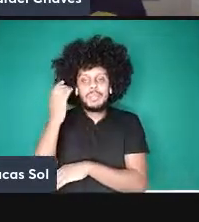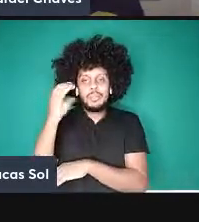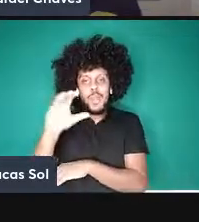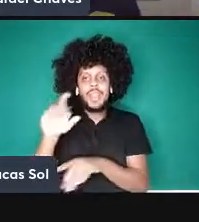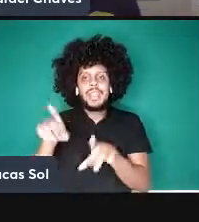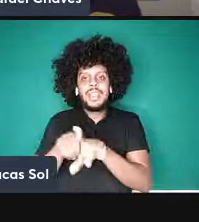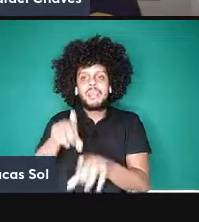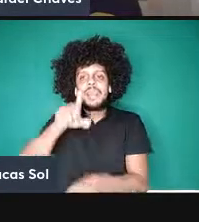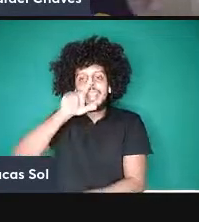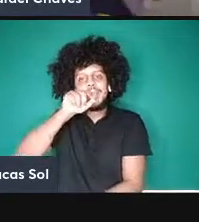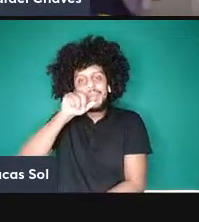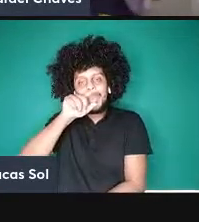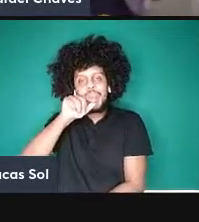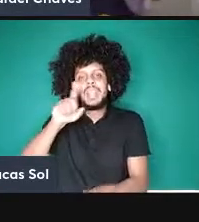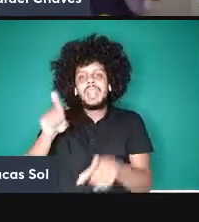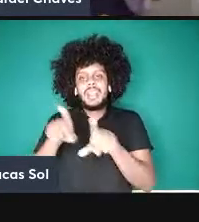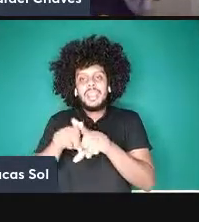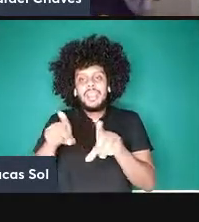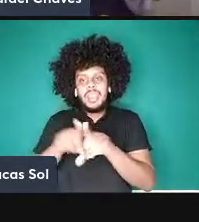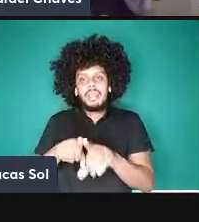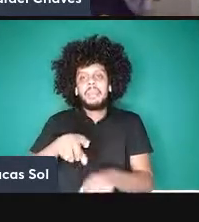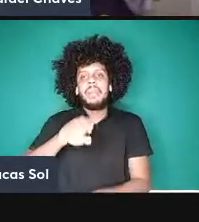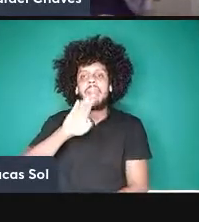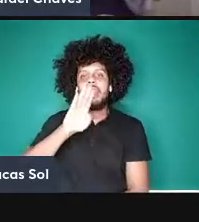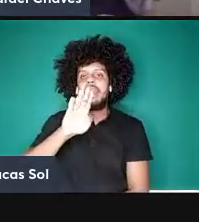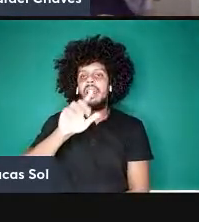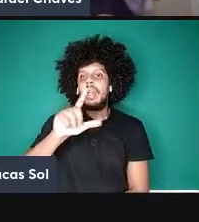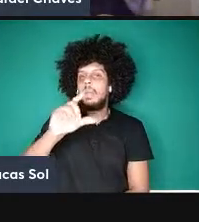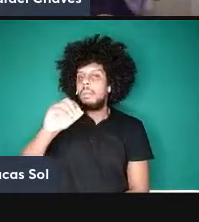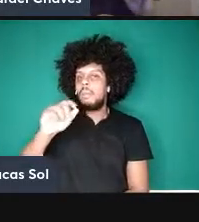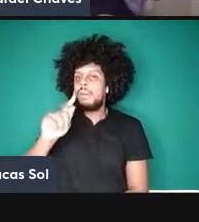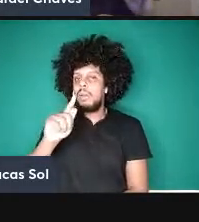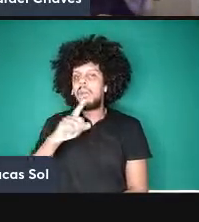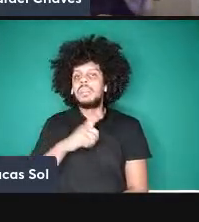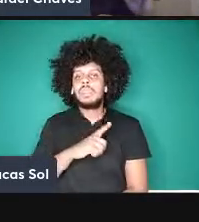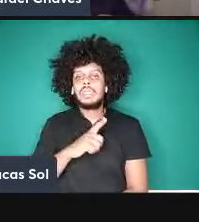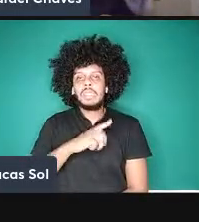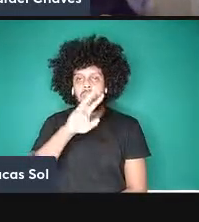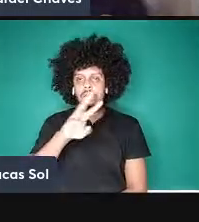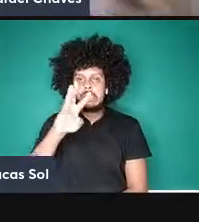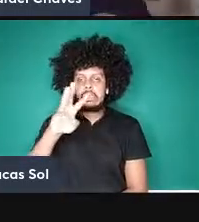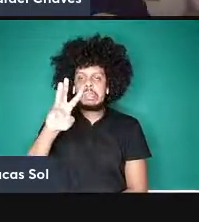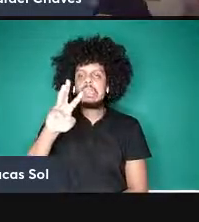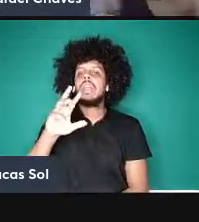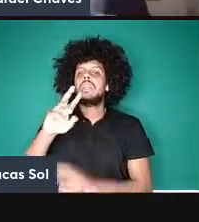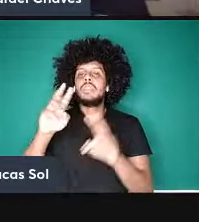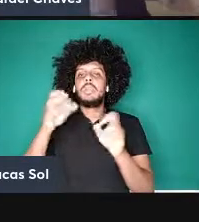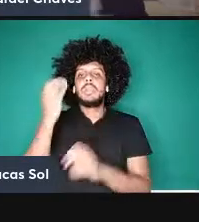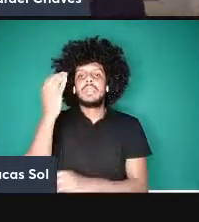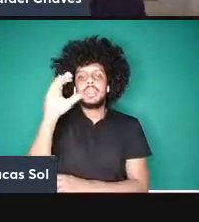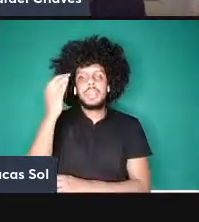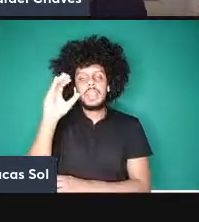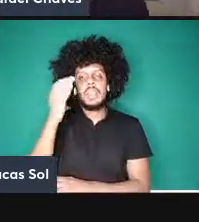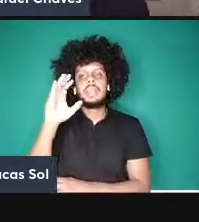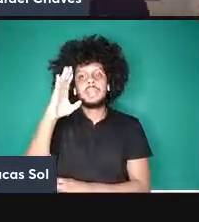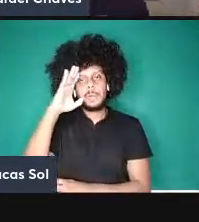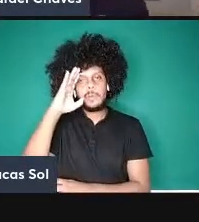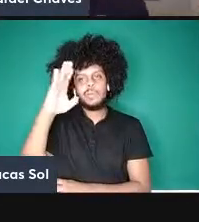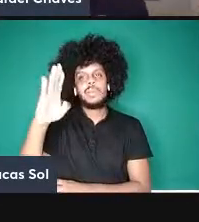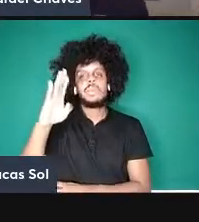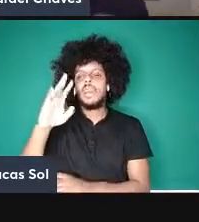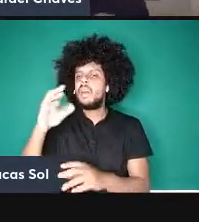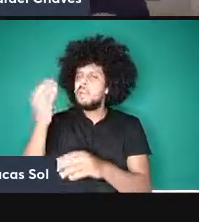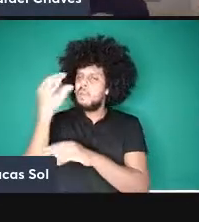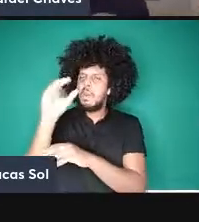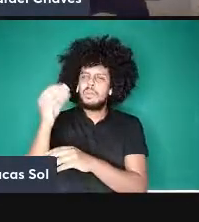blog lá da Folha em parceria com a Serra Pileira o Ciência Fundamental que posta de tudo inclusive sobre informação